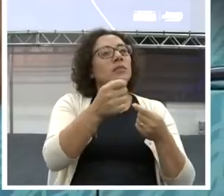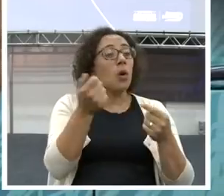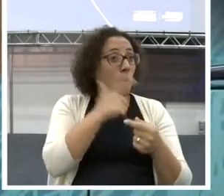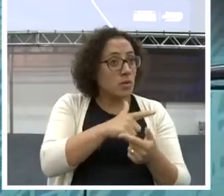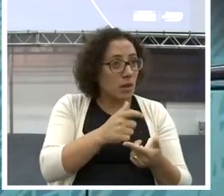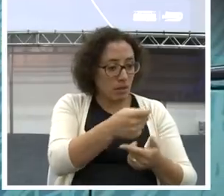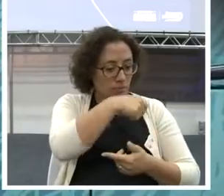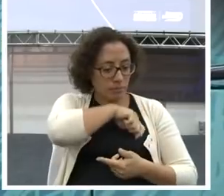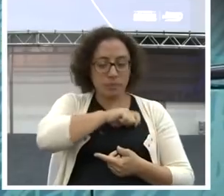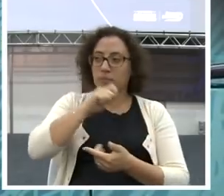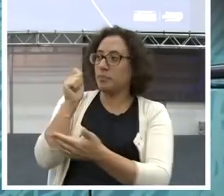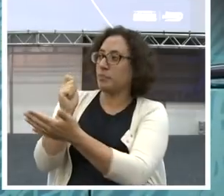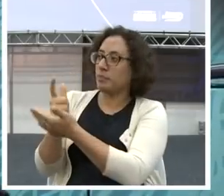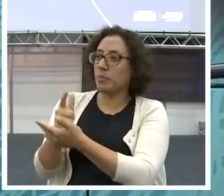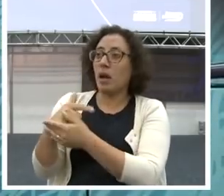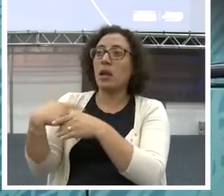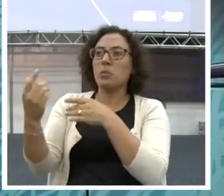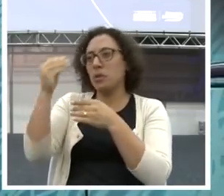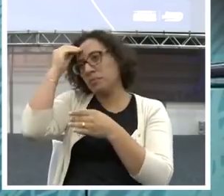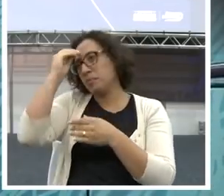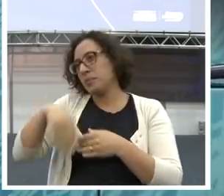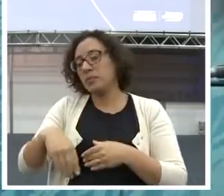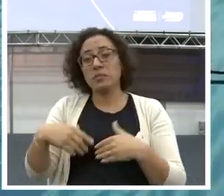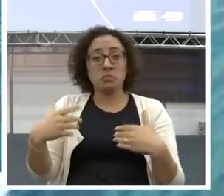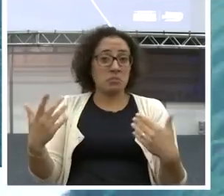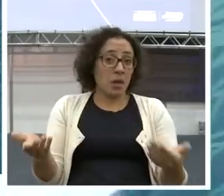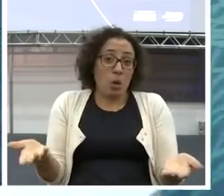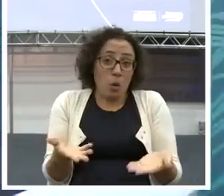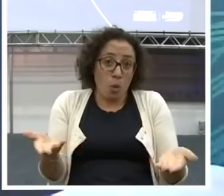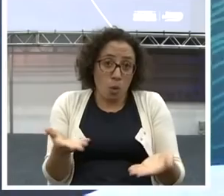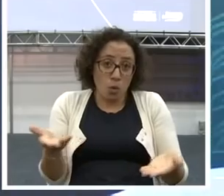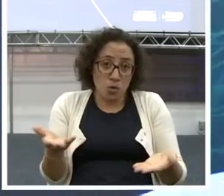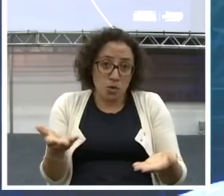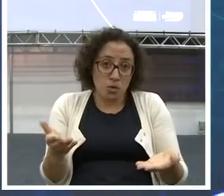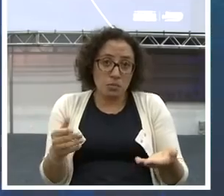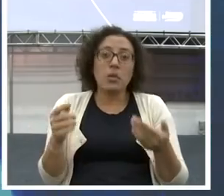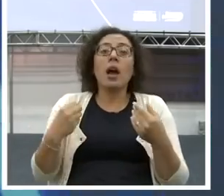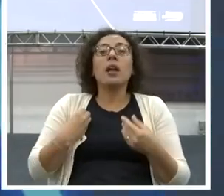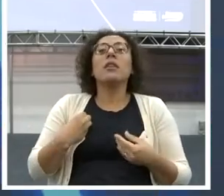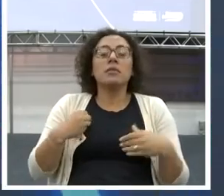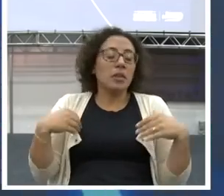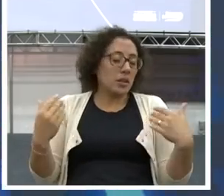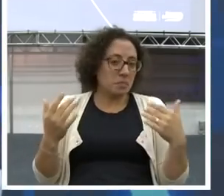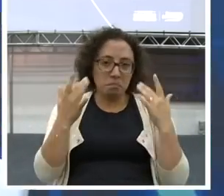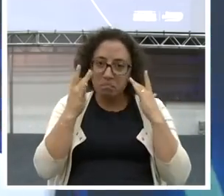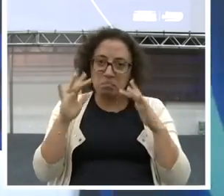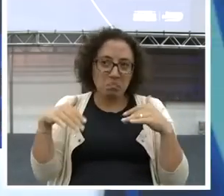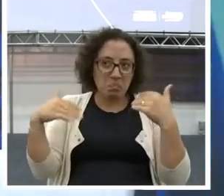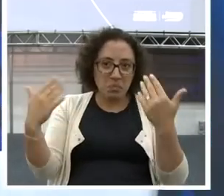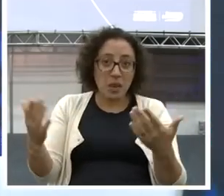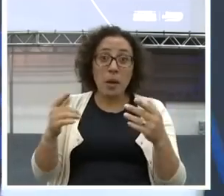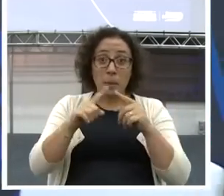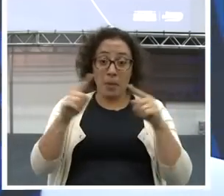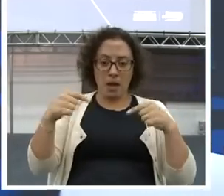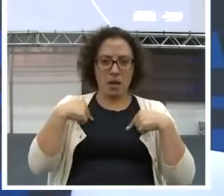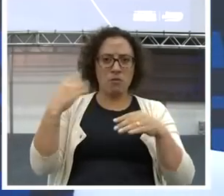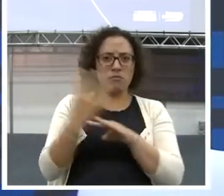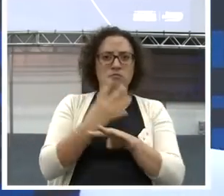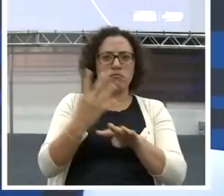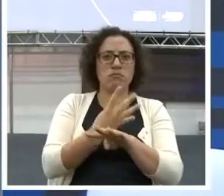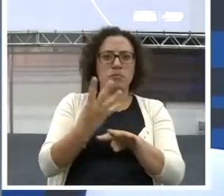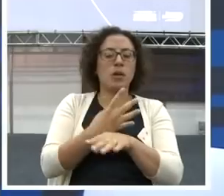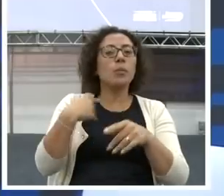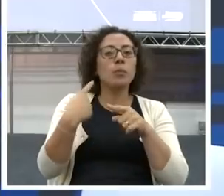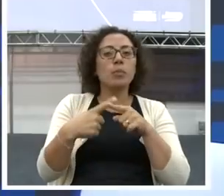E hoje? Onde eles estão? Não. Mas eu persisti. Ali. Porque naquele momento. Era a única